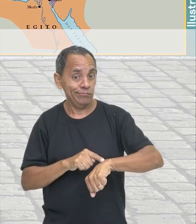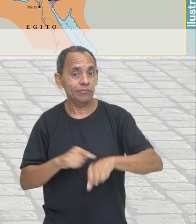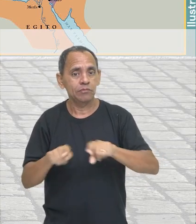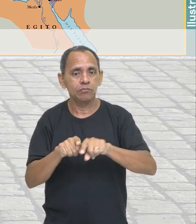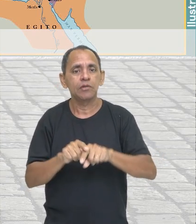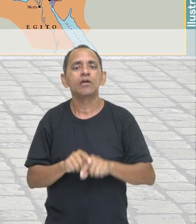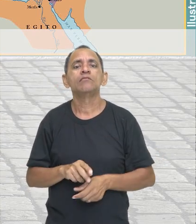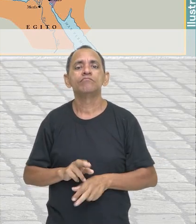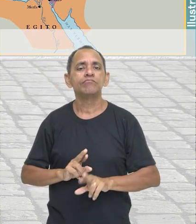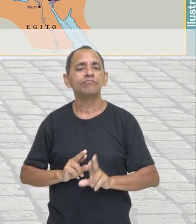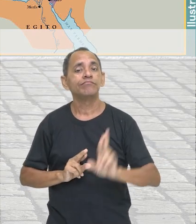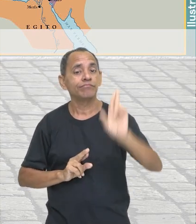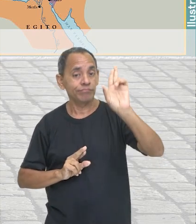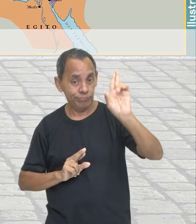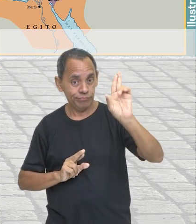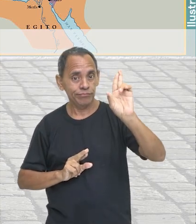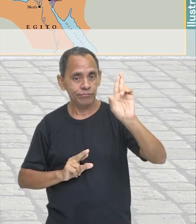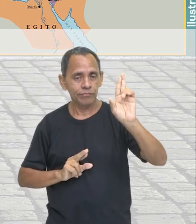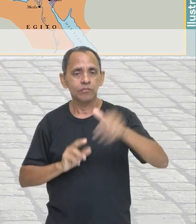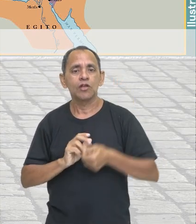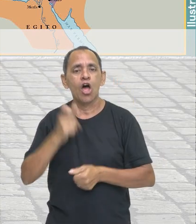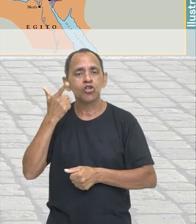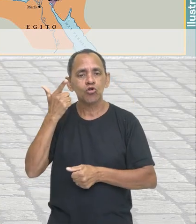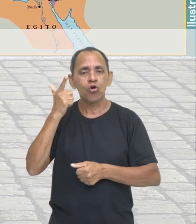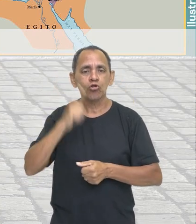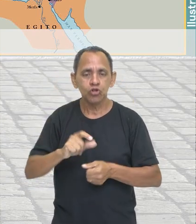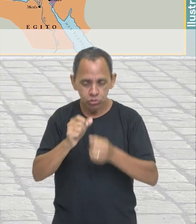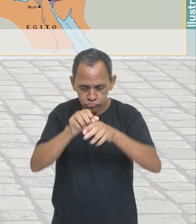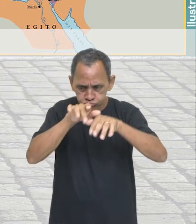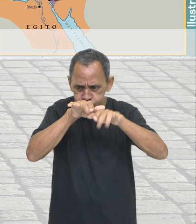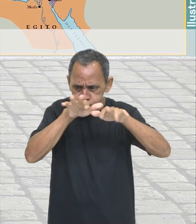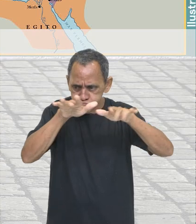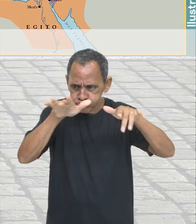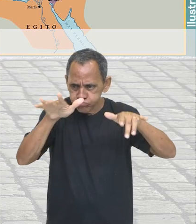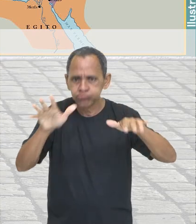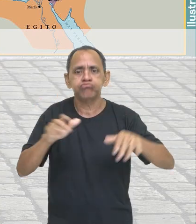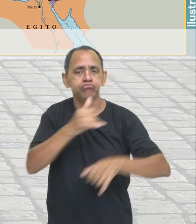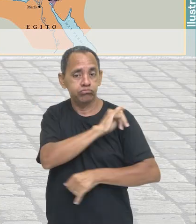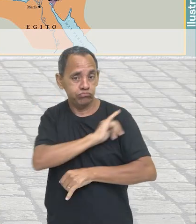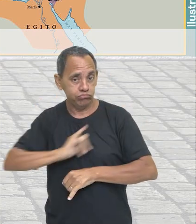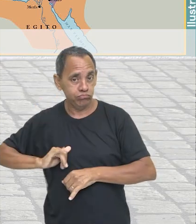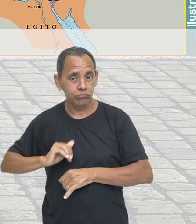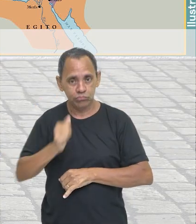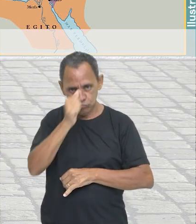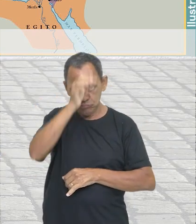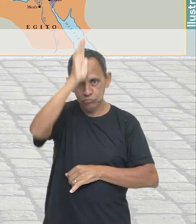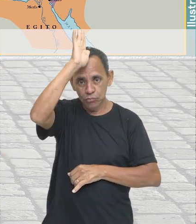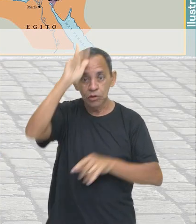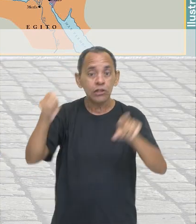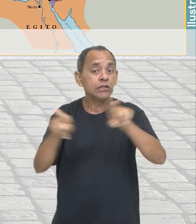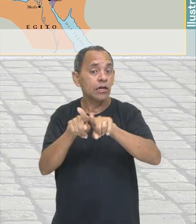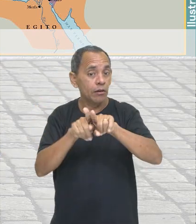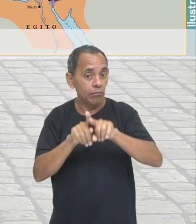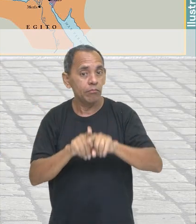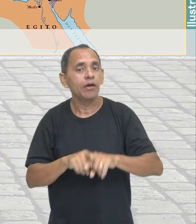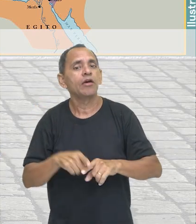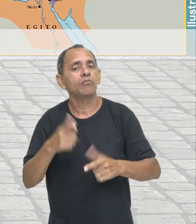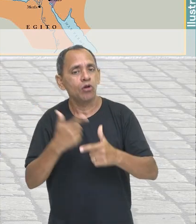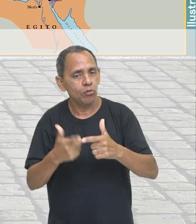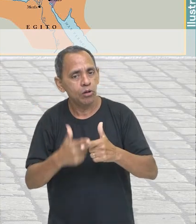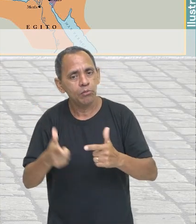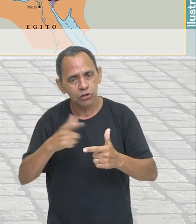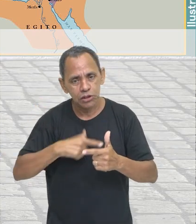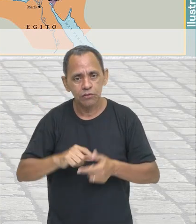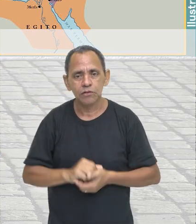de expansão territorial do Império Romano, também representou um grande problema. Você imagina a